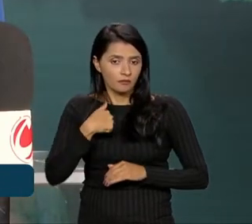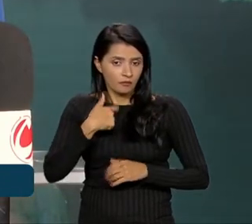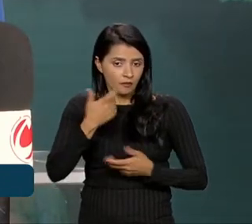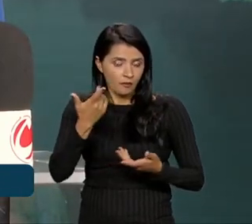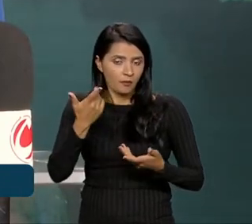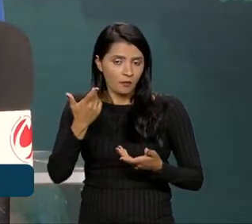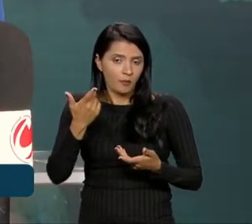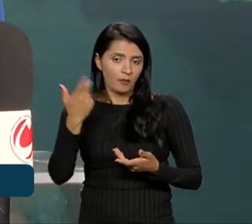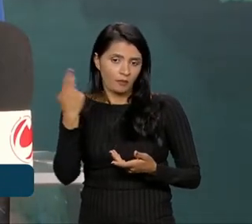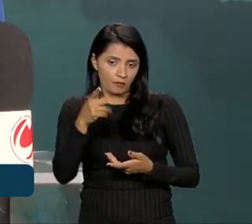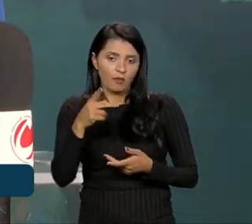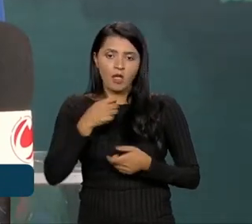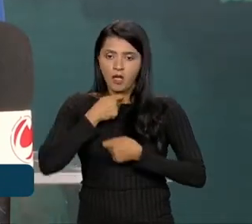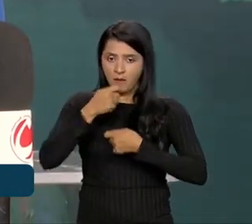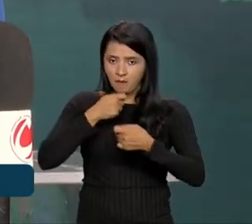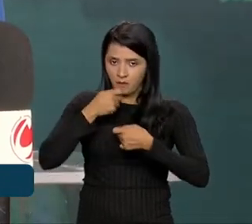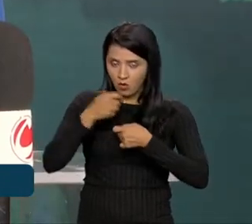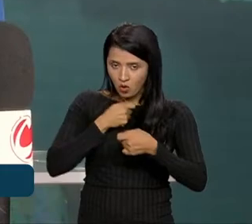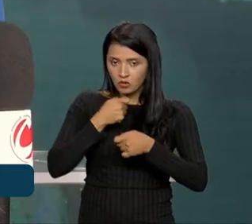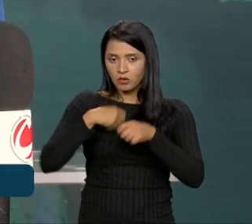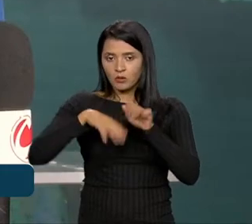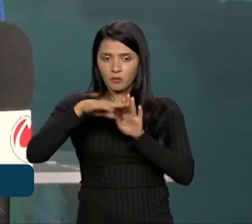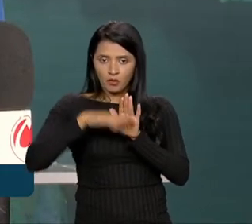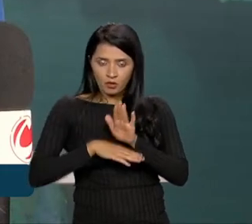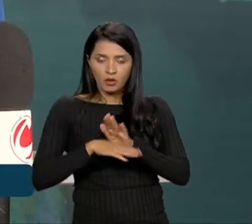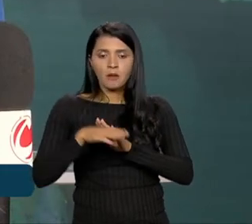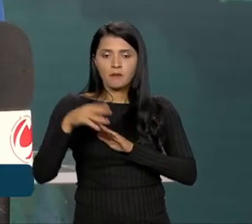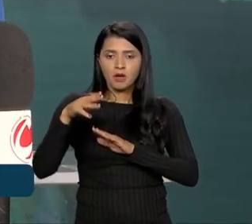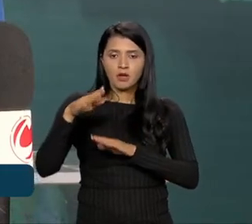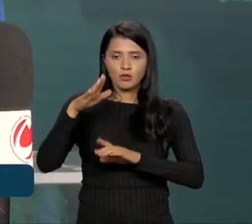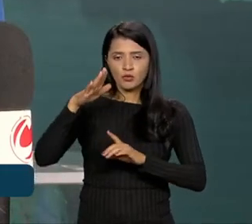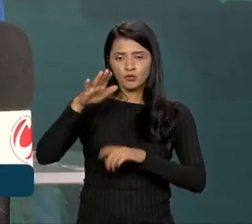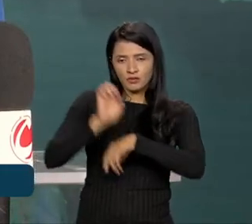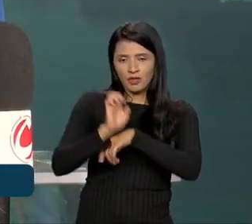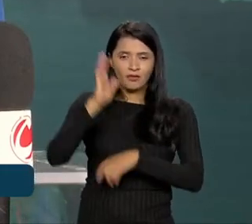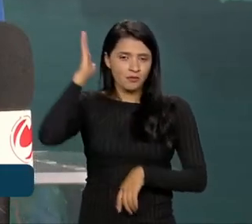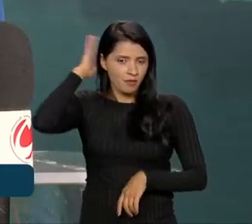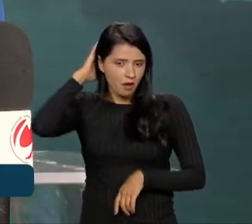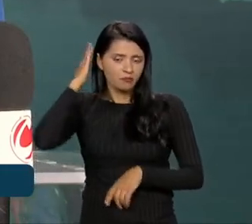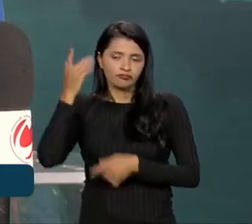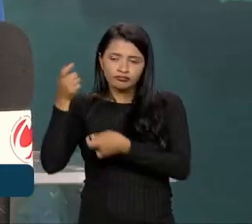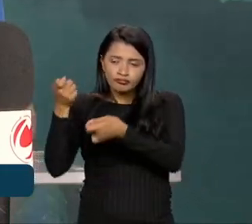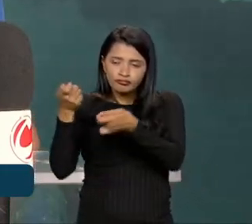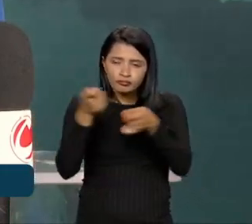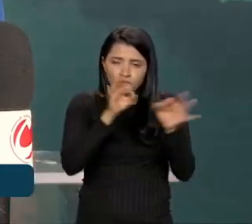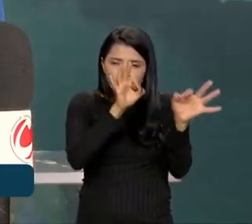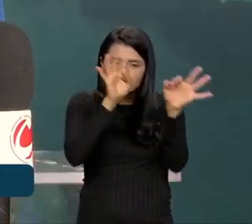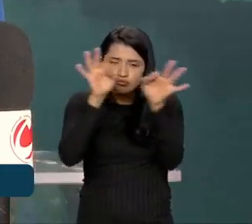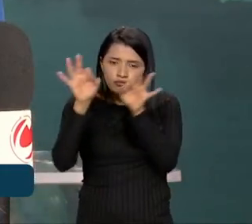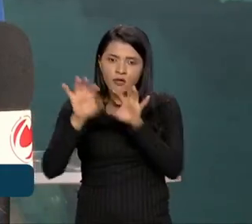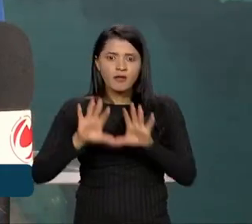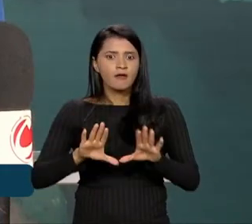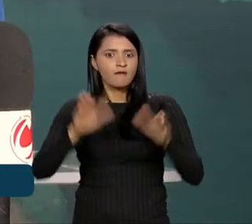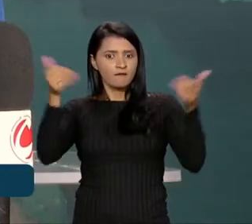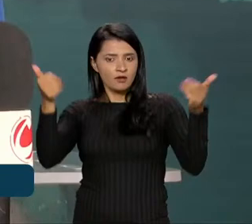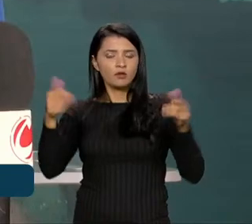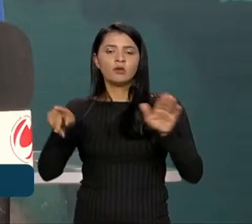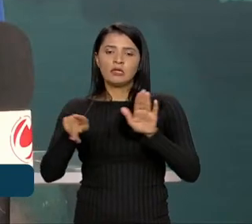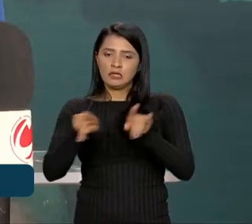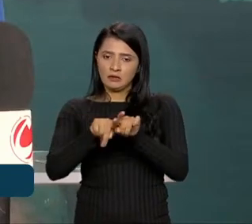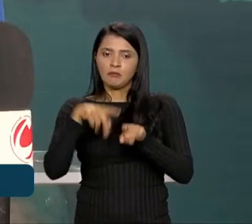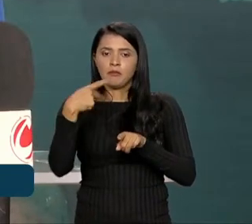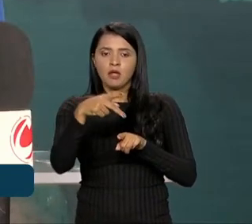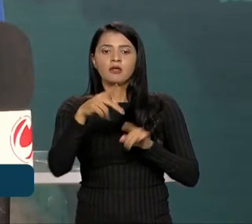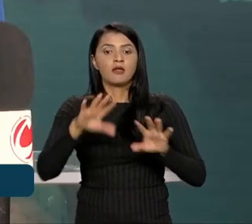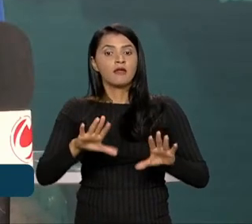eu sou repórter de um programa no estado do Pará, que faz a cobertura dos grandes eventos, inclusive dos eventos indígenas.